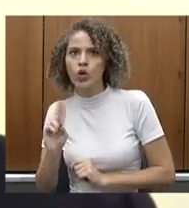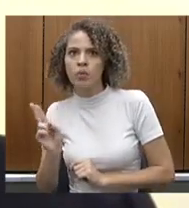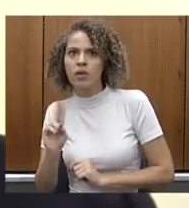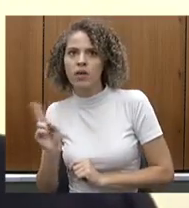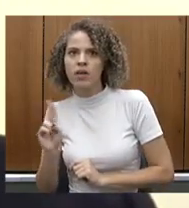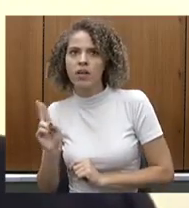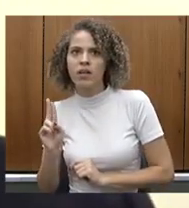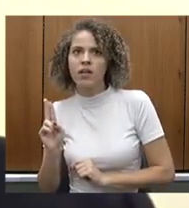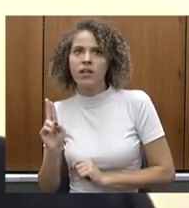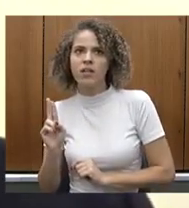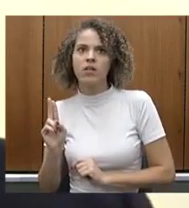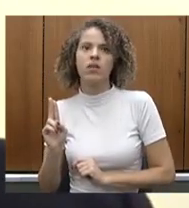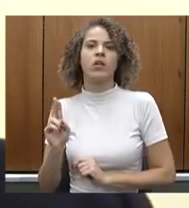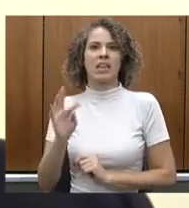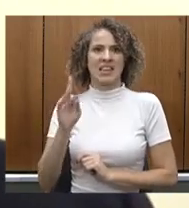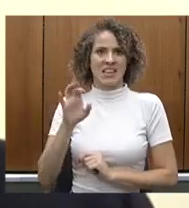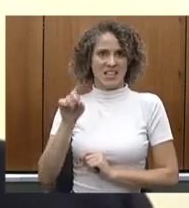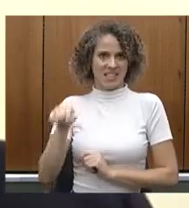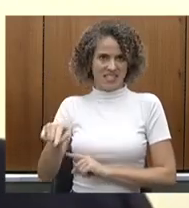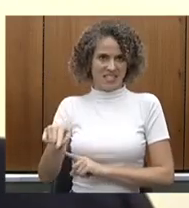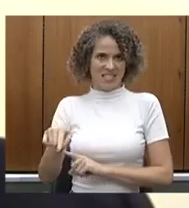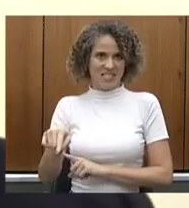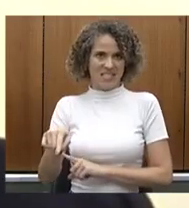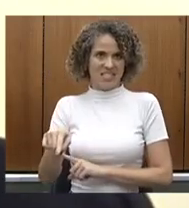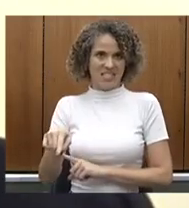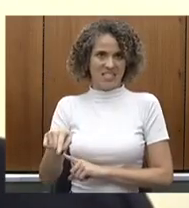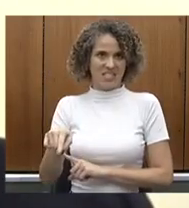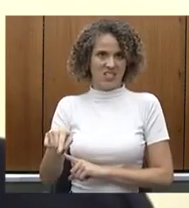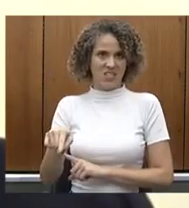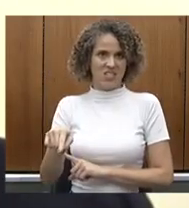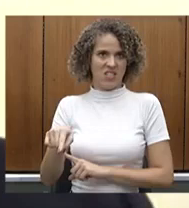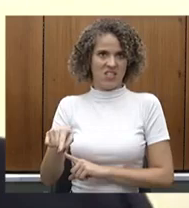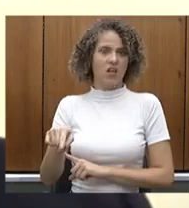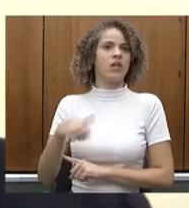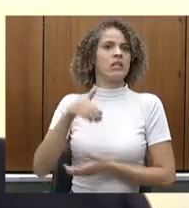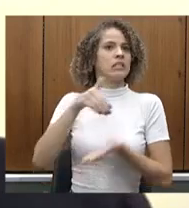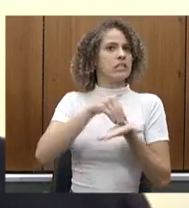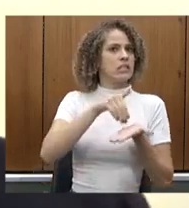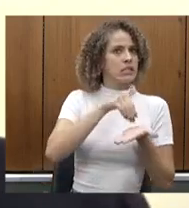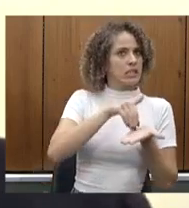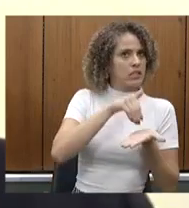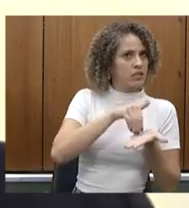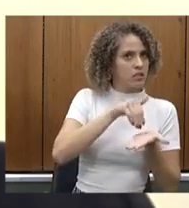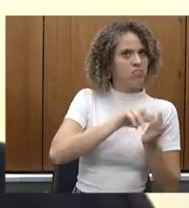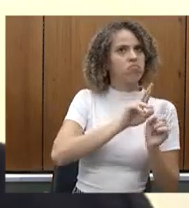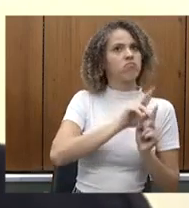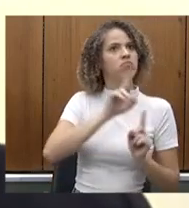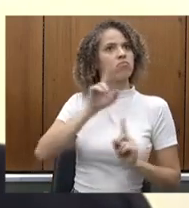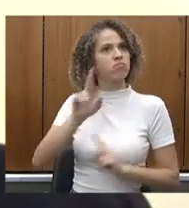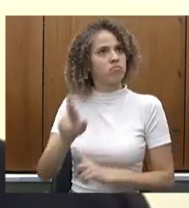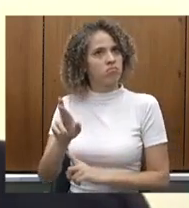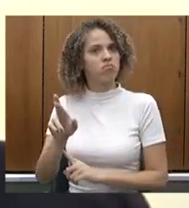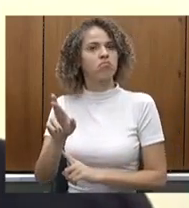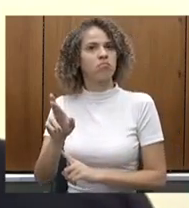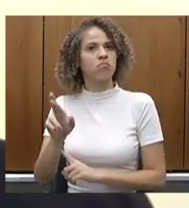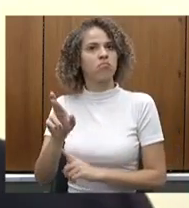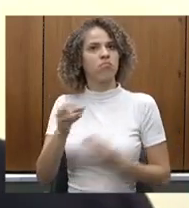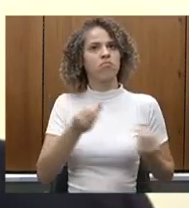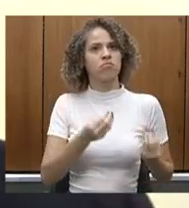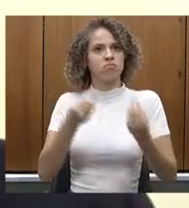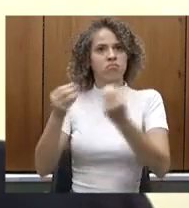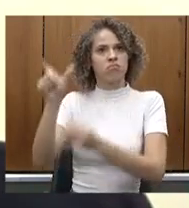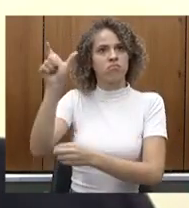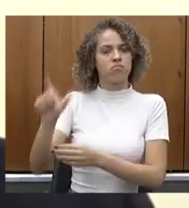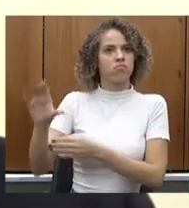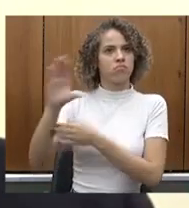doutor Jean Freire então depois que o secretário responder ao deputado Tito passarei a palavra ao deputado Jean